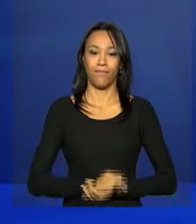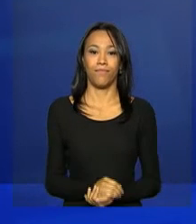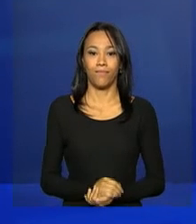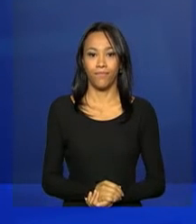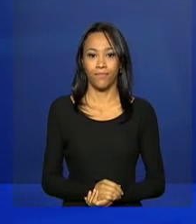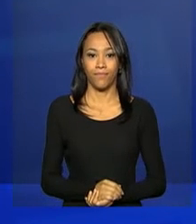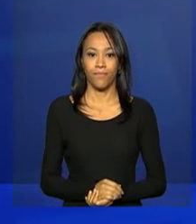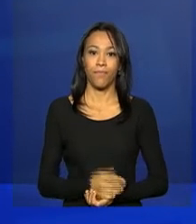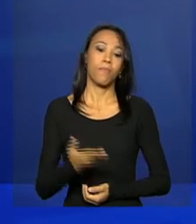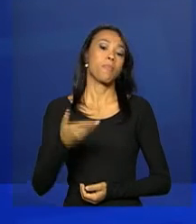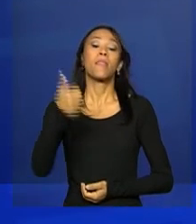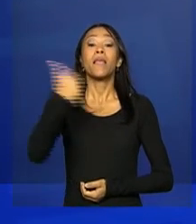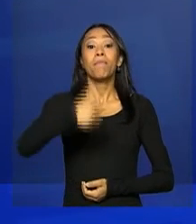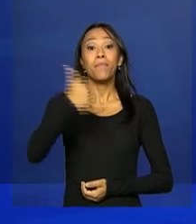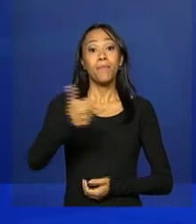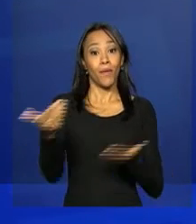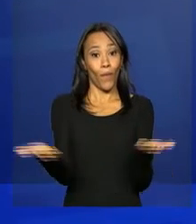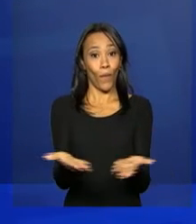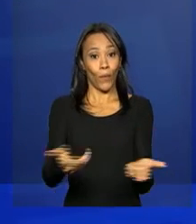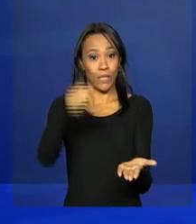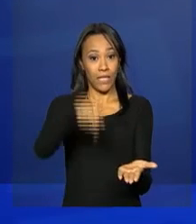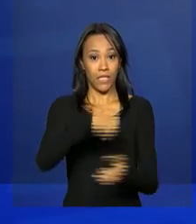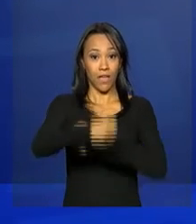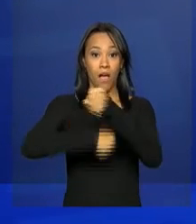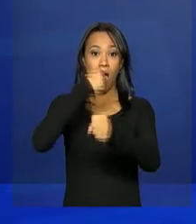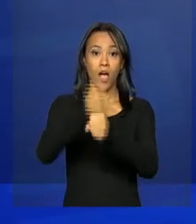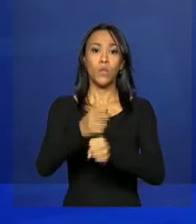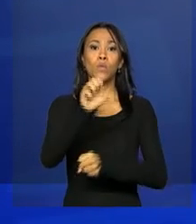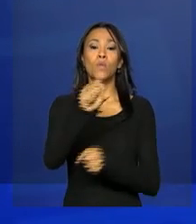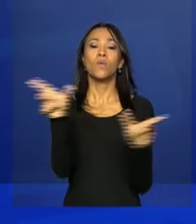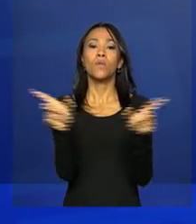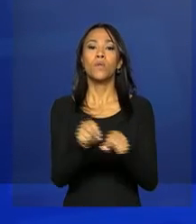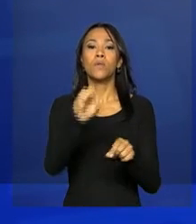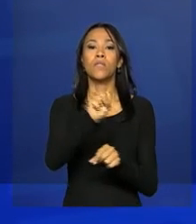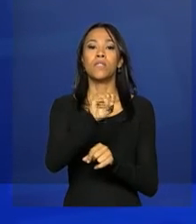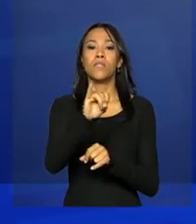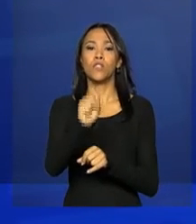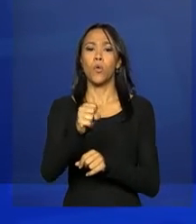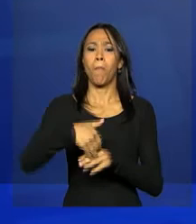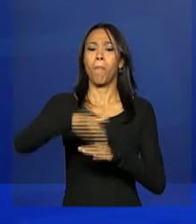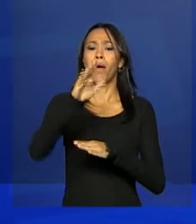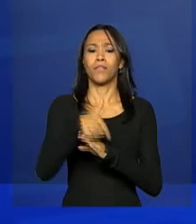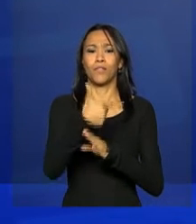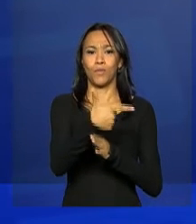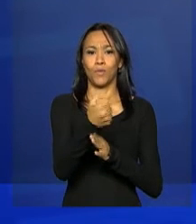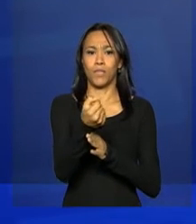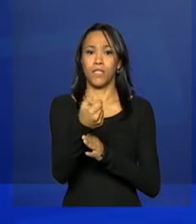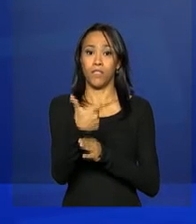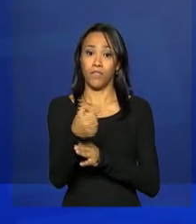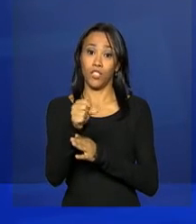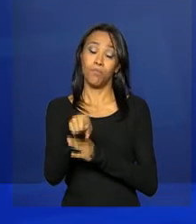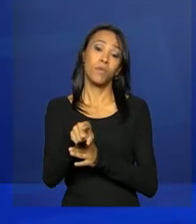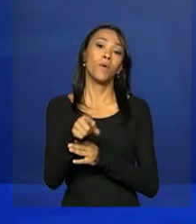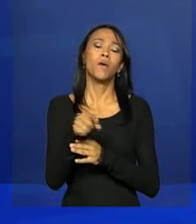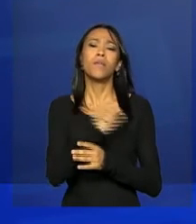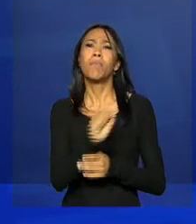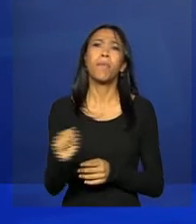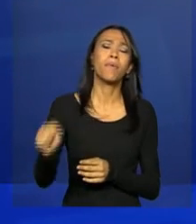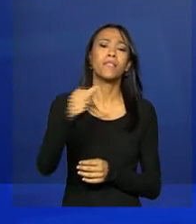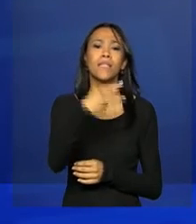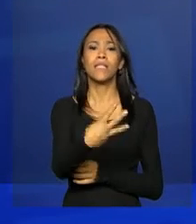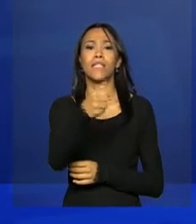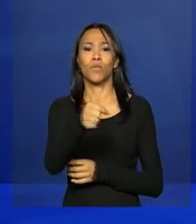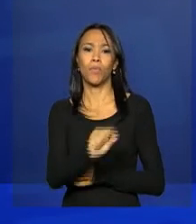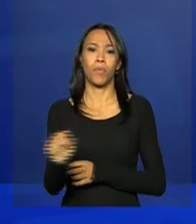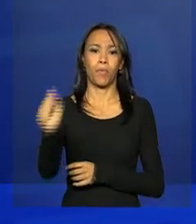Na primeira edição deste ano, o SISU ofertou mais de 220 mil vagas em 131 instituições